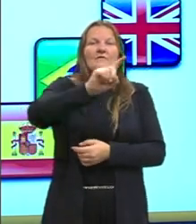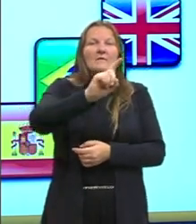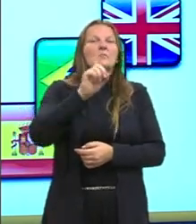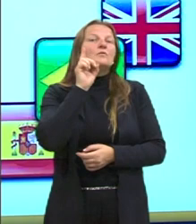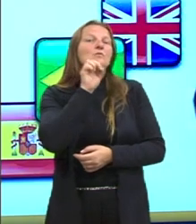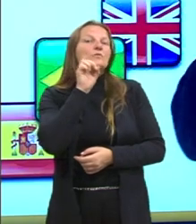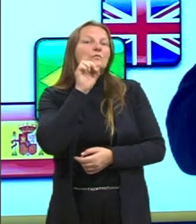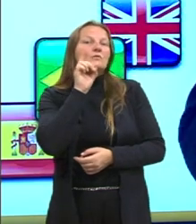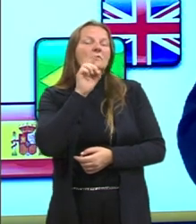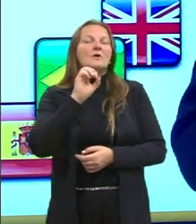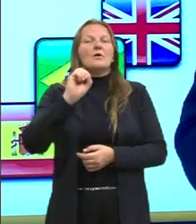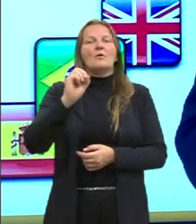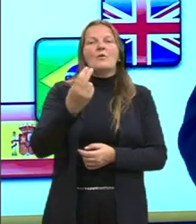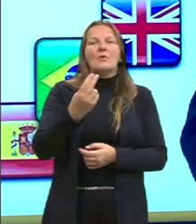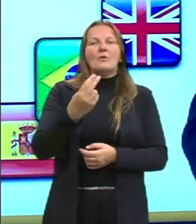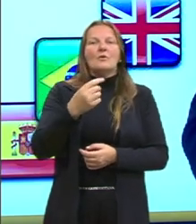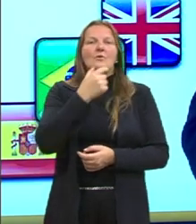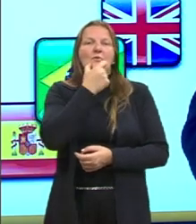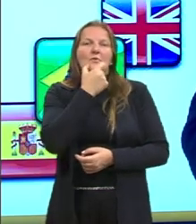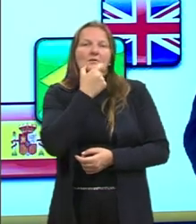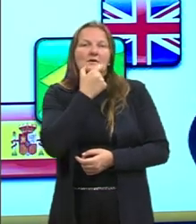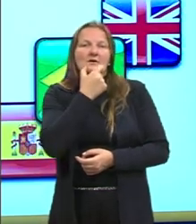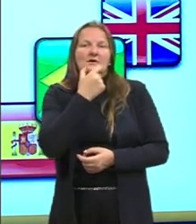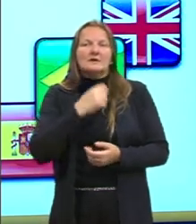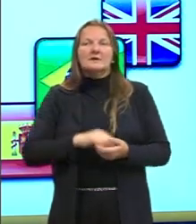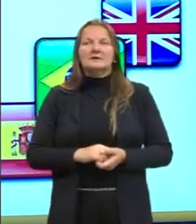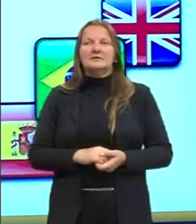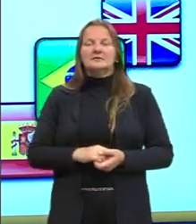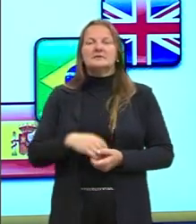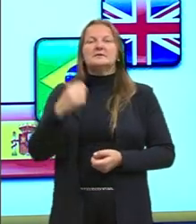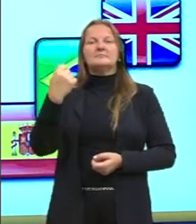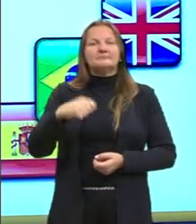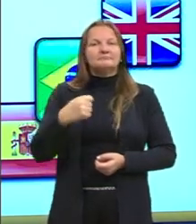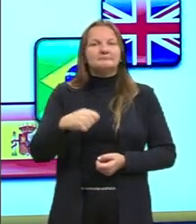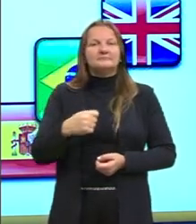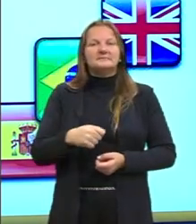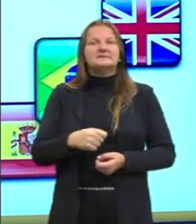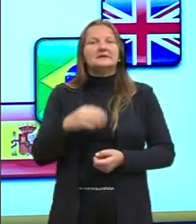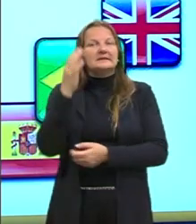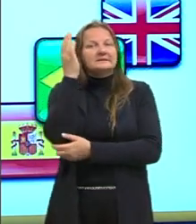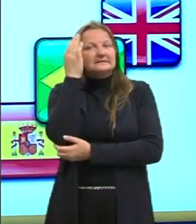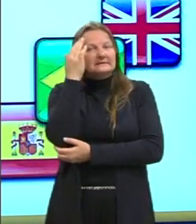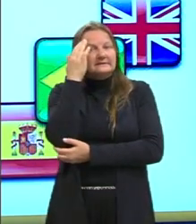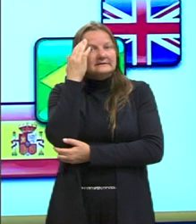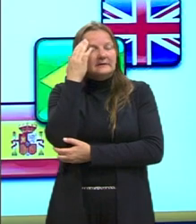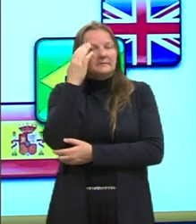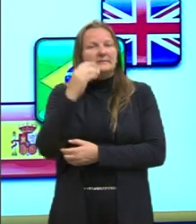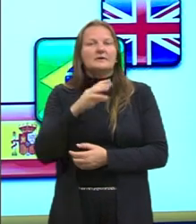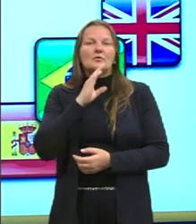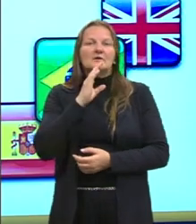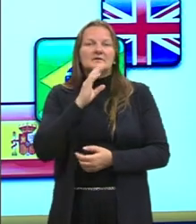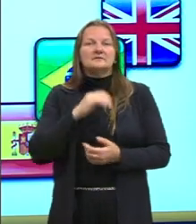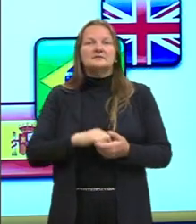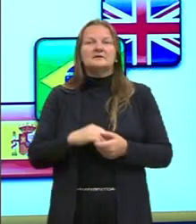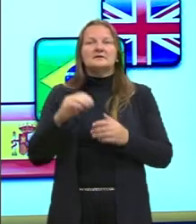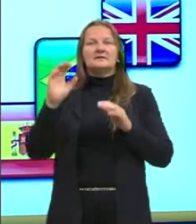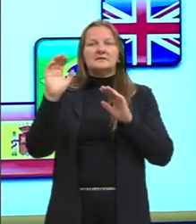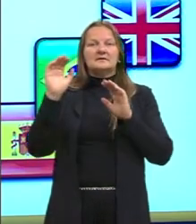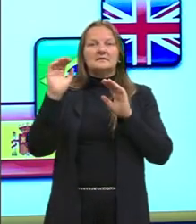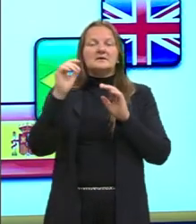ou à Inglaterra, nós temos que dominar a língua